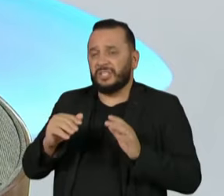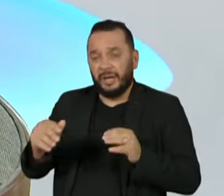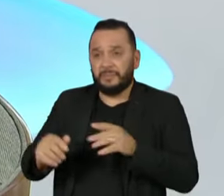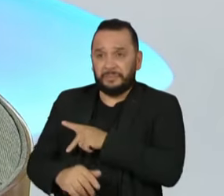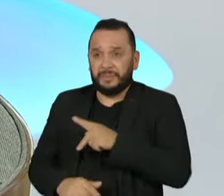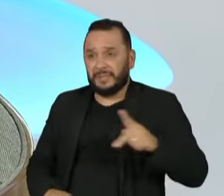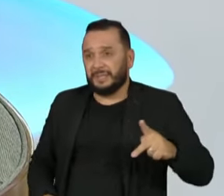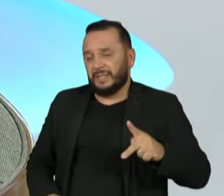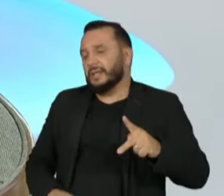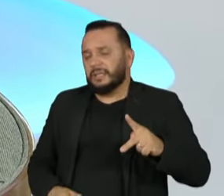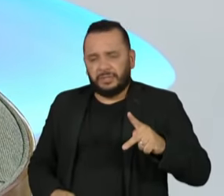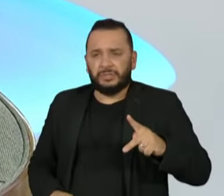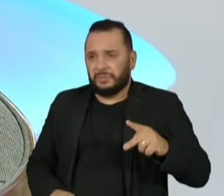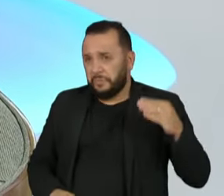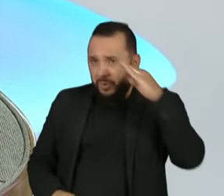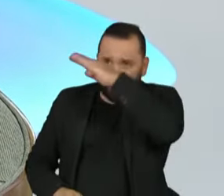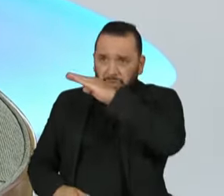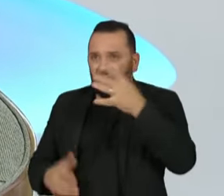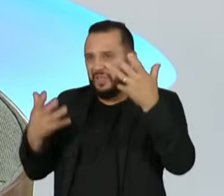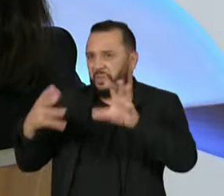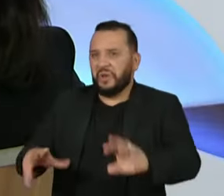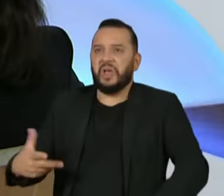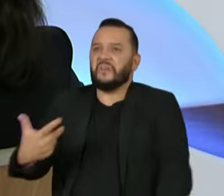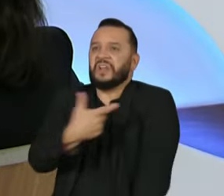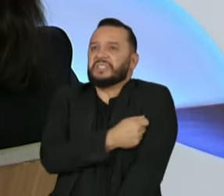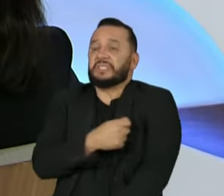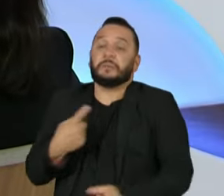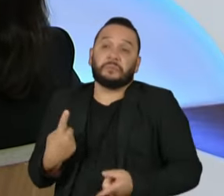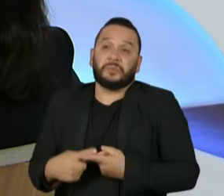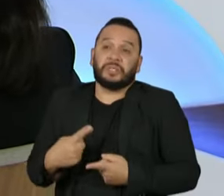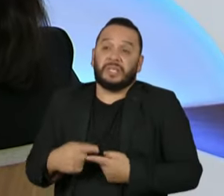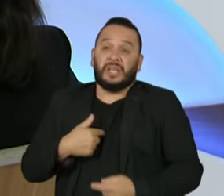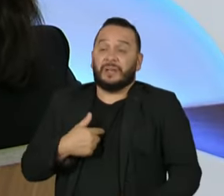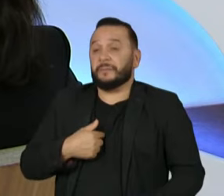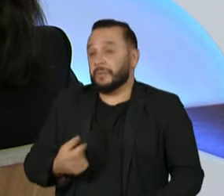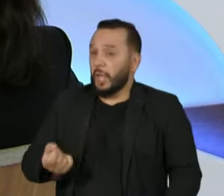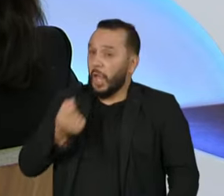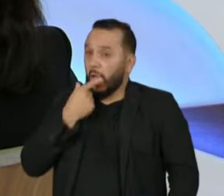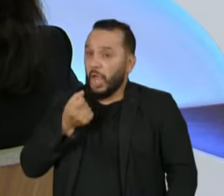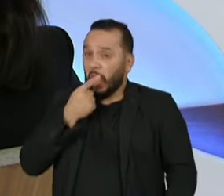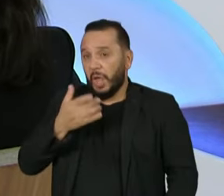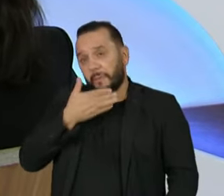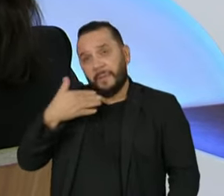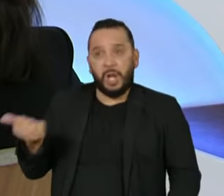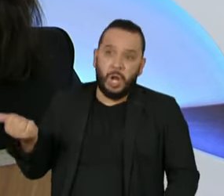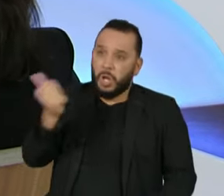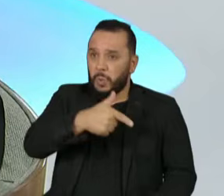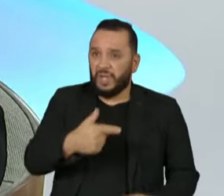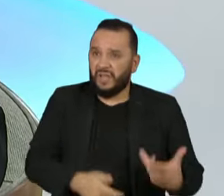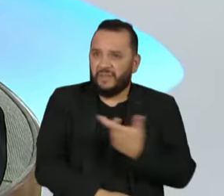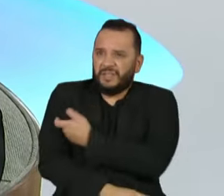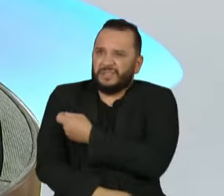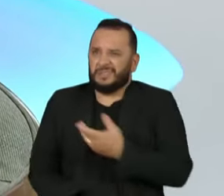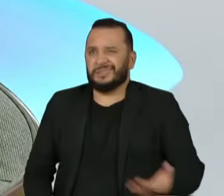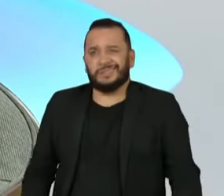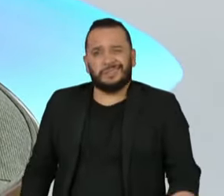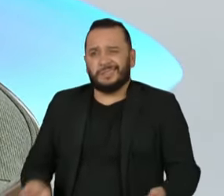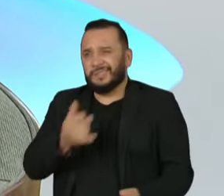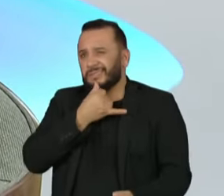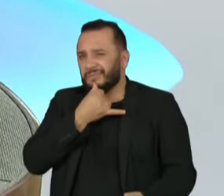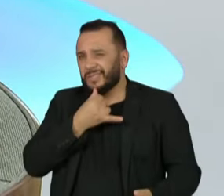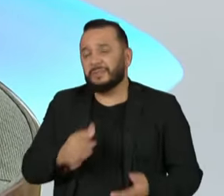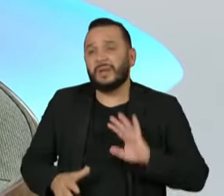presidente da República se acusa a se vacinar, que diz que cloroquina substitui a vacina e, infelizmente, em função disso,